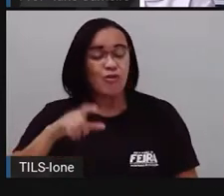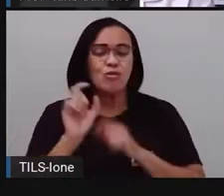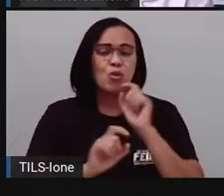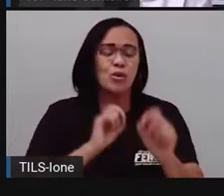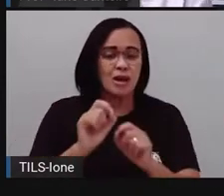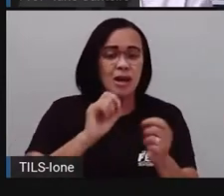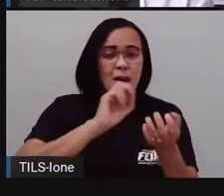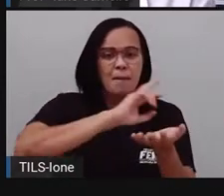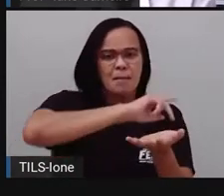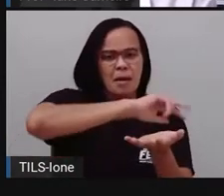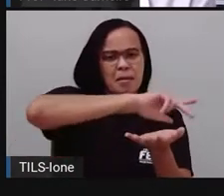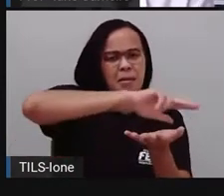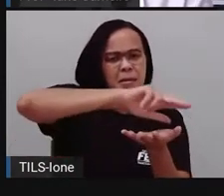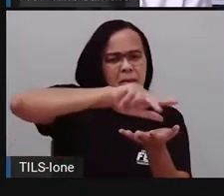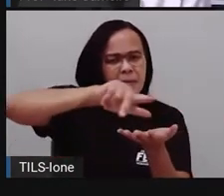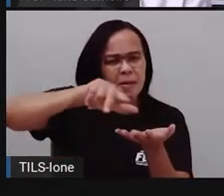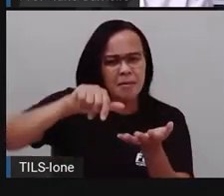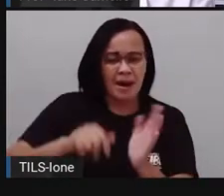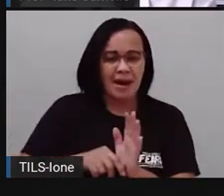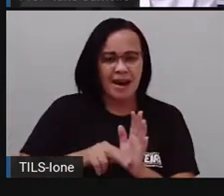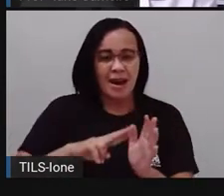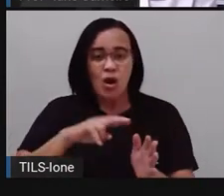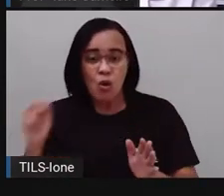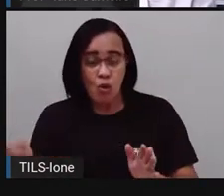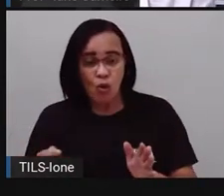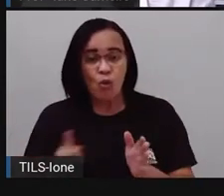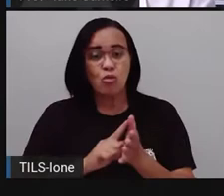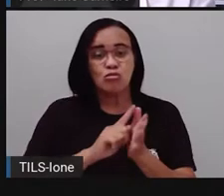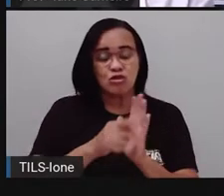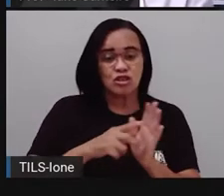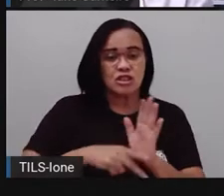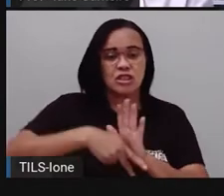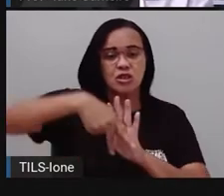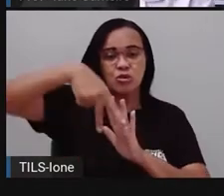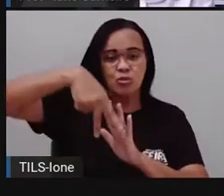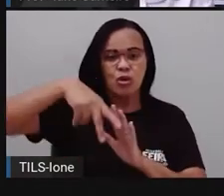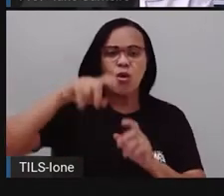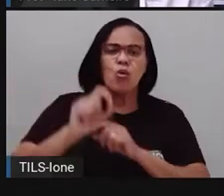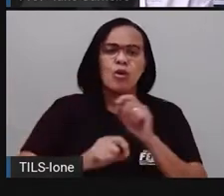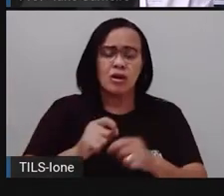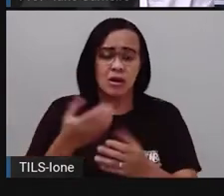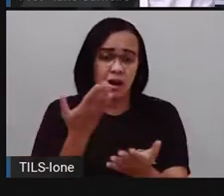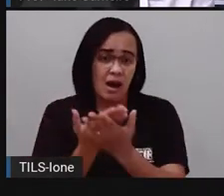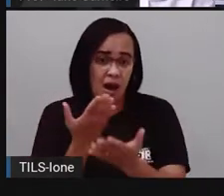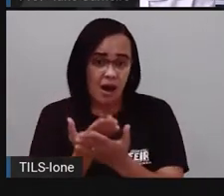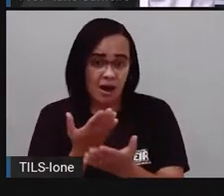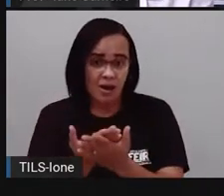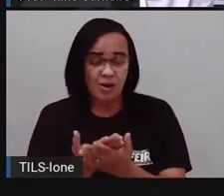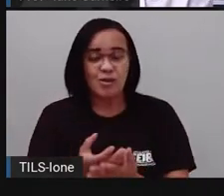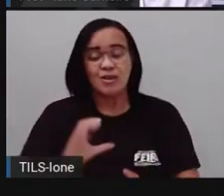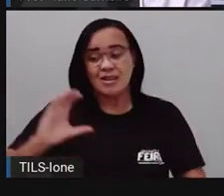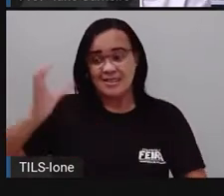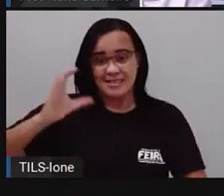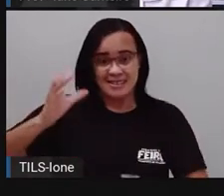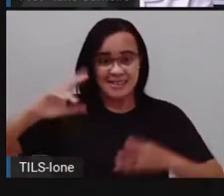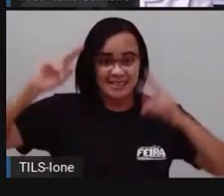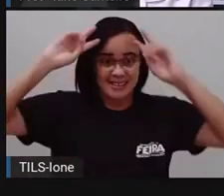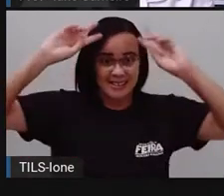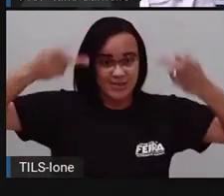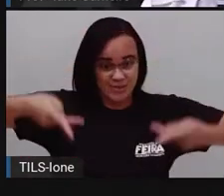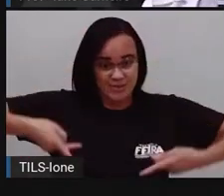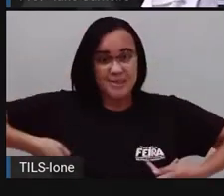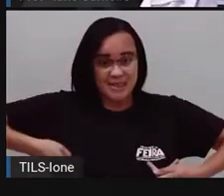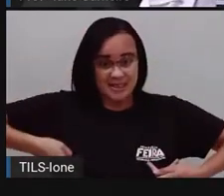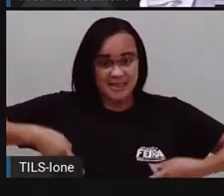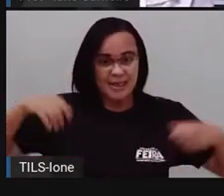da diversidade. Certo? É a aula de número 113, uma aula de ciências humanas, e nós vamos conversar um pouco mais sobre essa